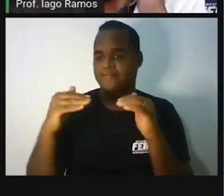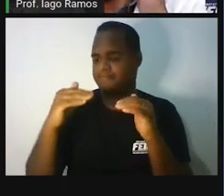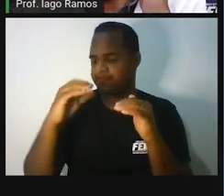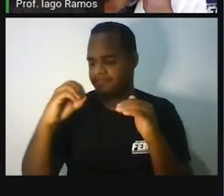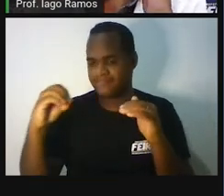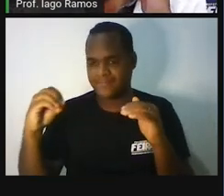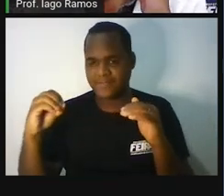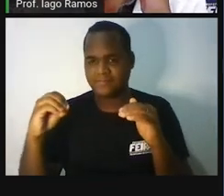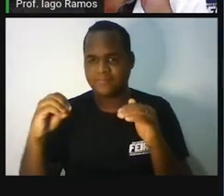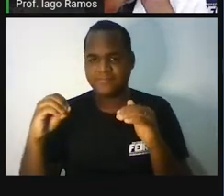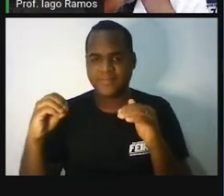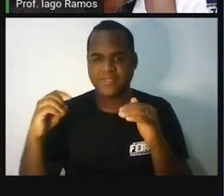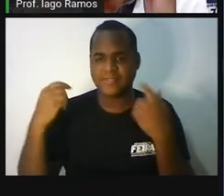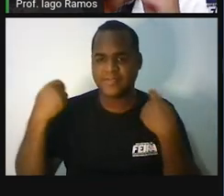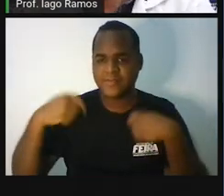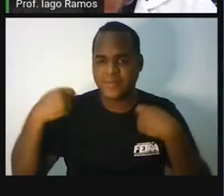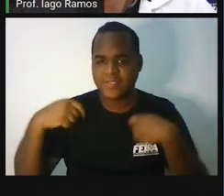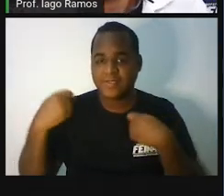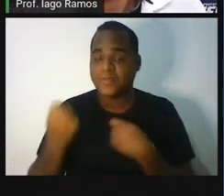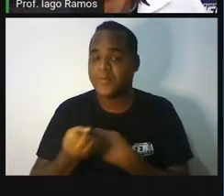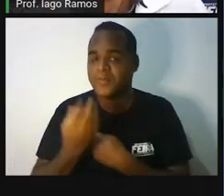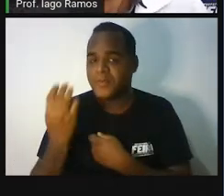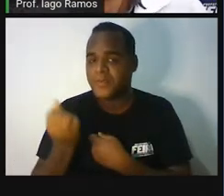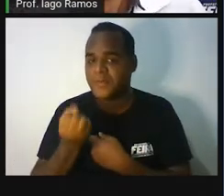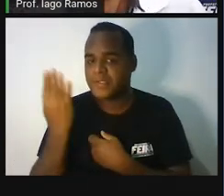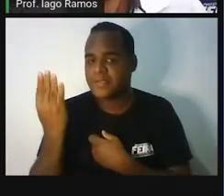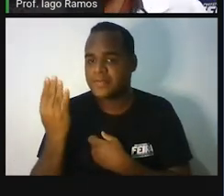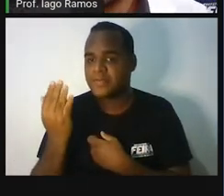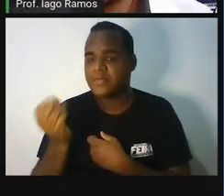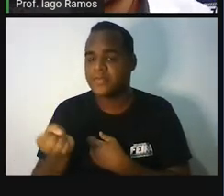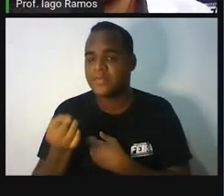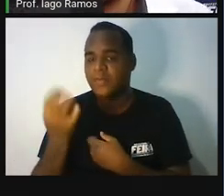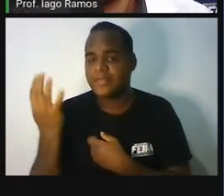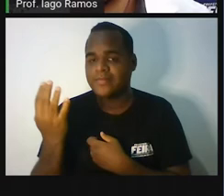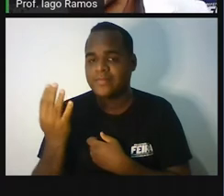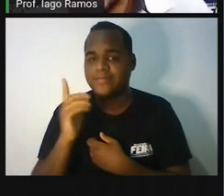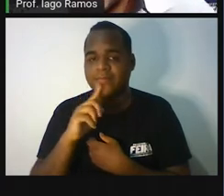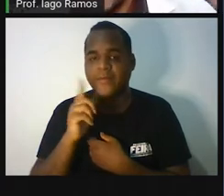duas caixinhas, qual vai ser a massa que vai estar nelas?